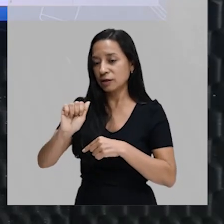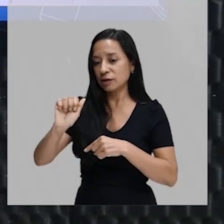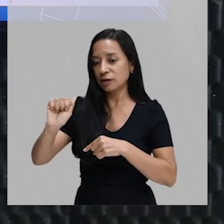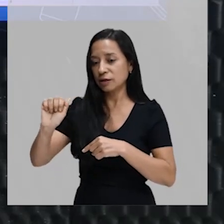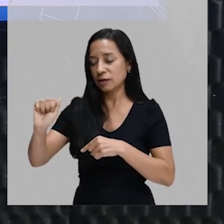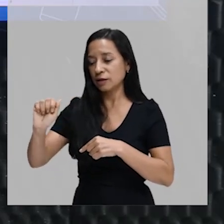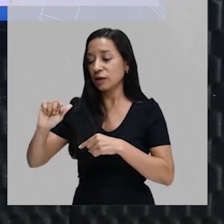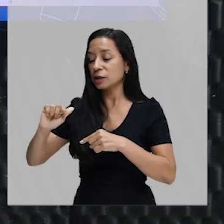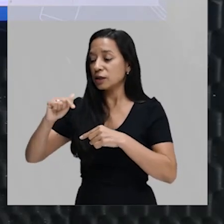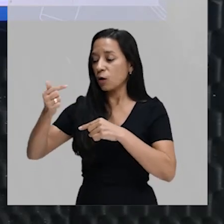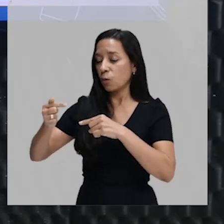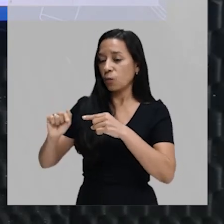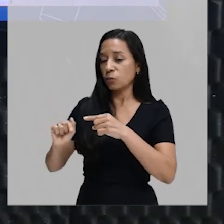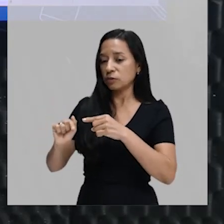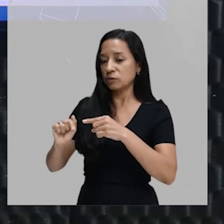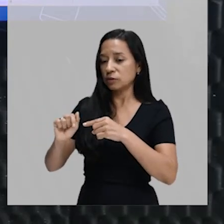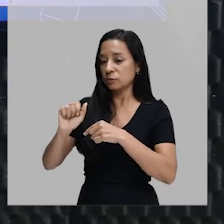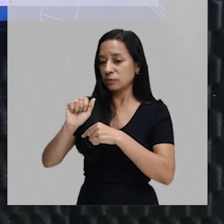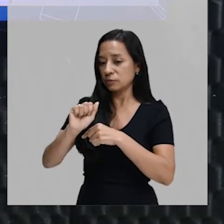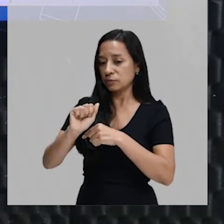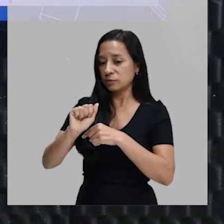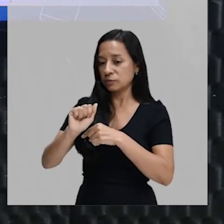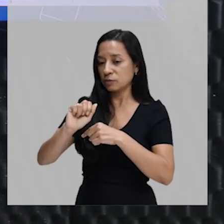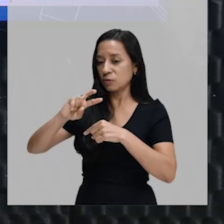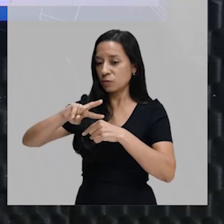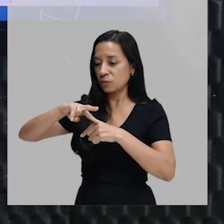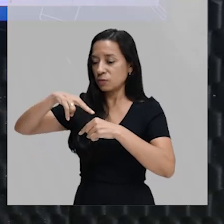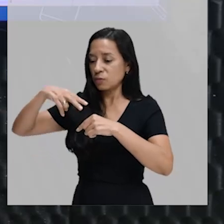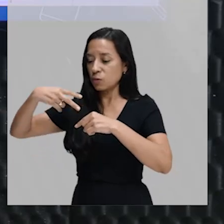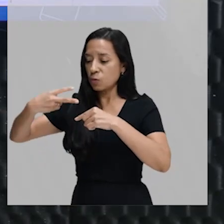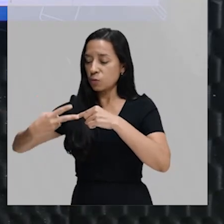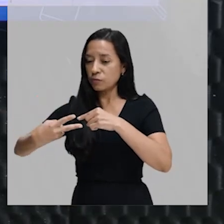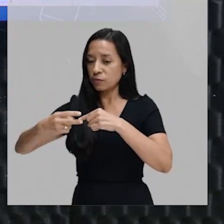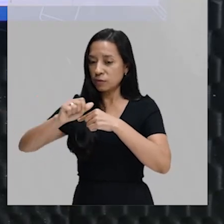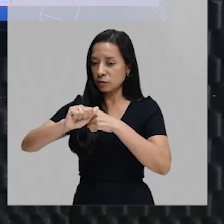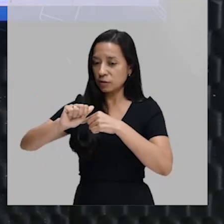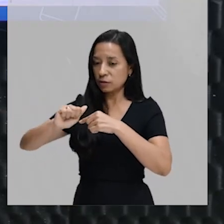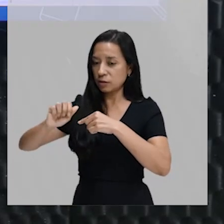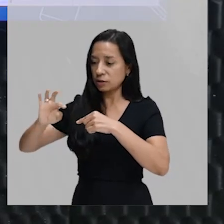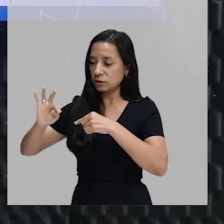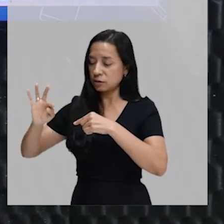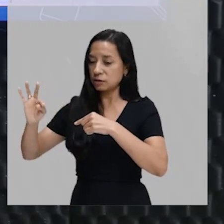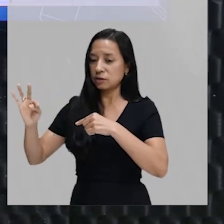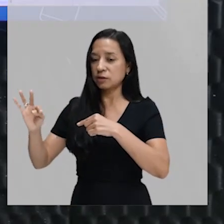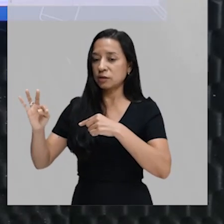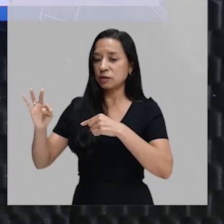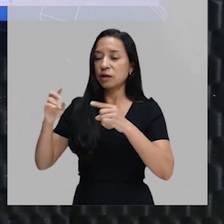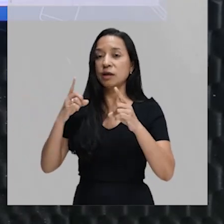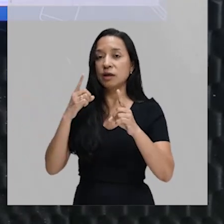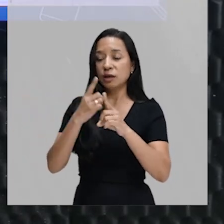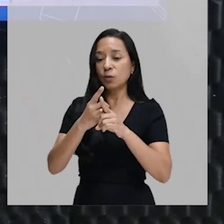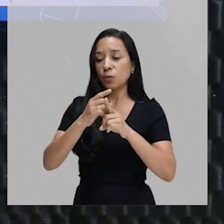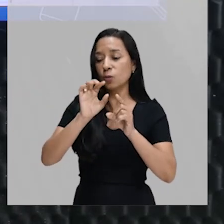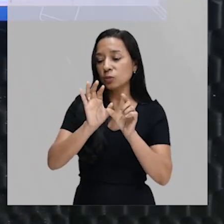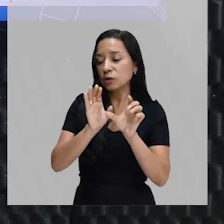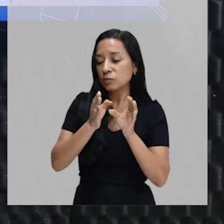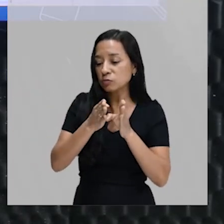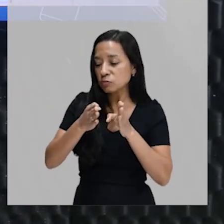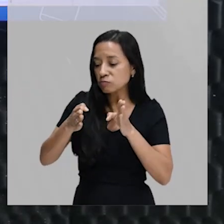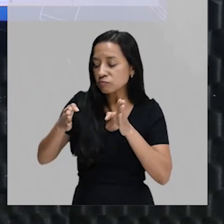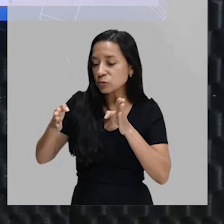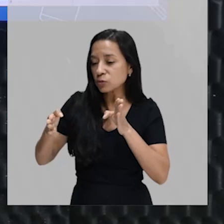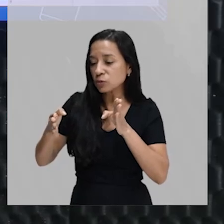e na outra fita vai ter o inverso, pessoal? A, A, A, T, T, T, Então, quando ela encontrar essa sequência aqui, ela